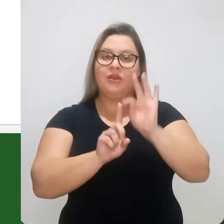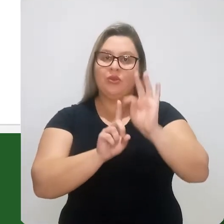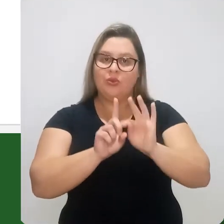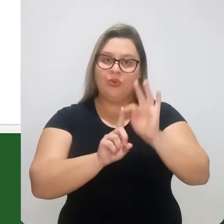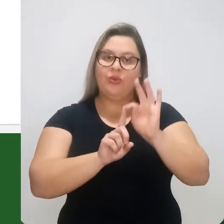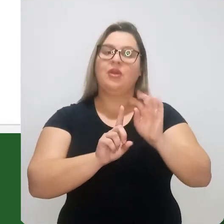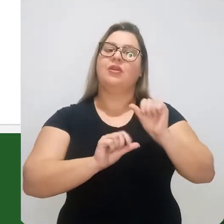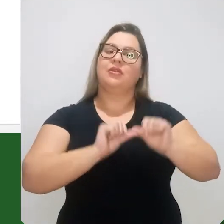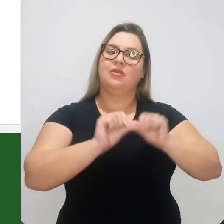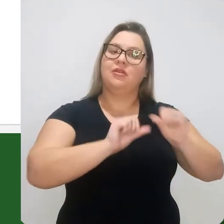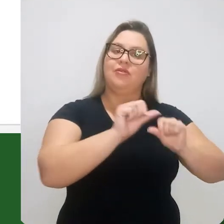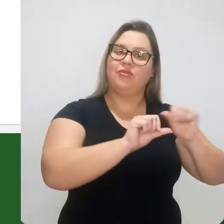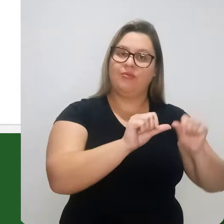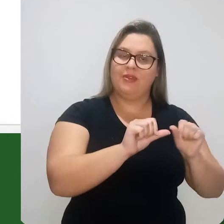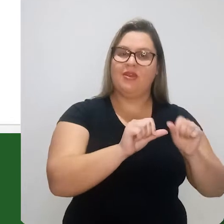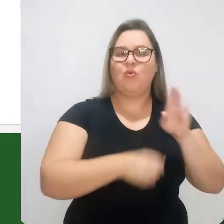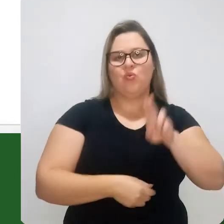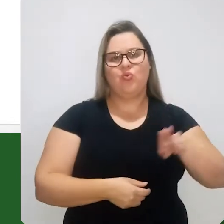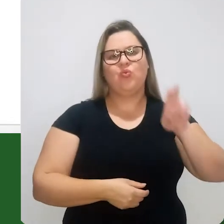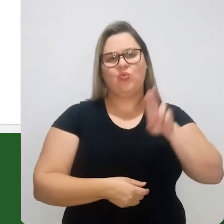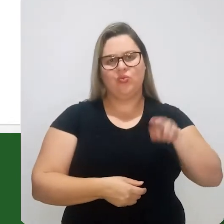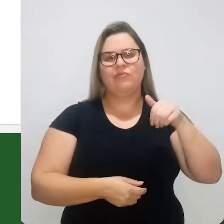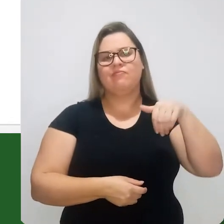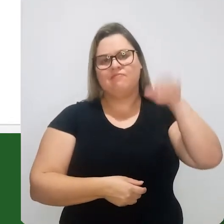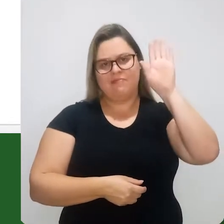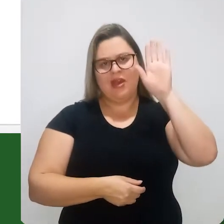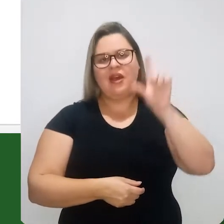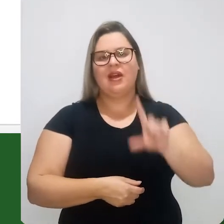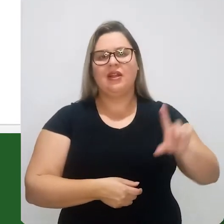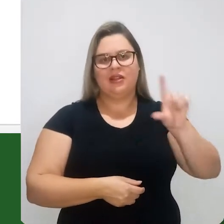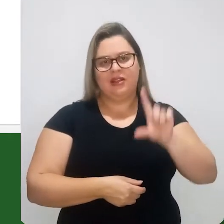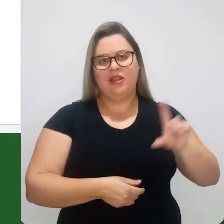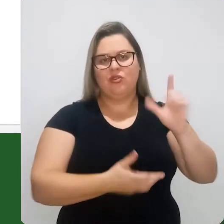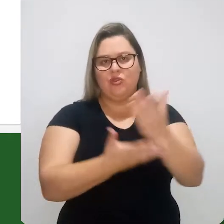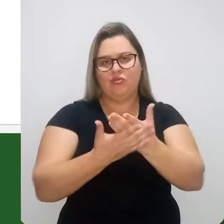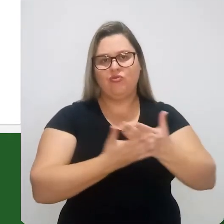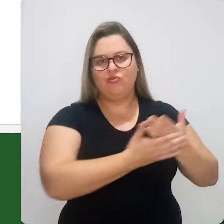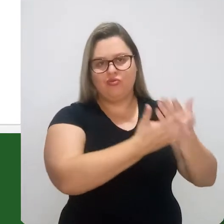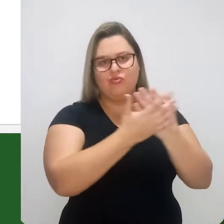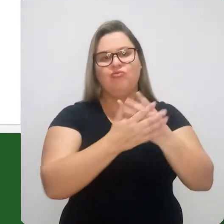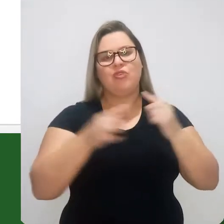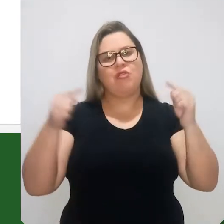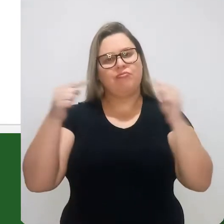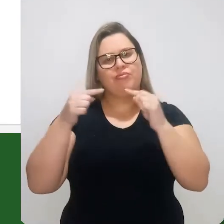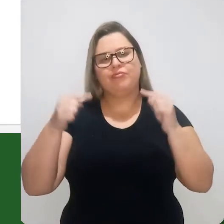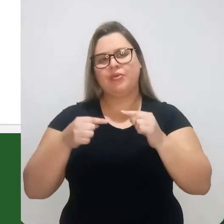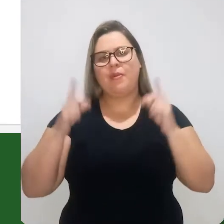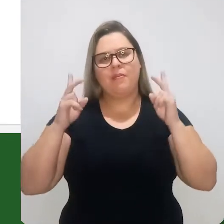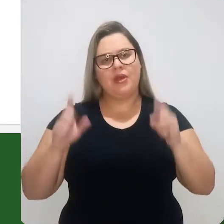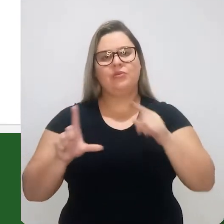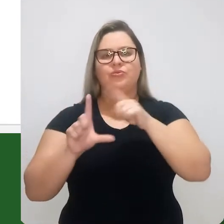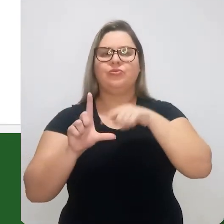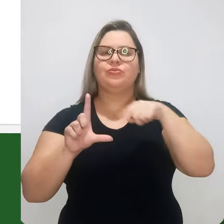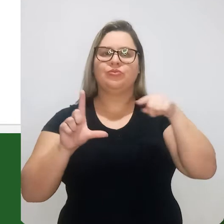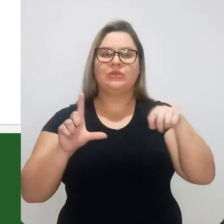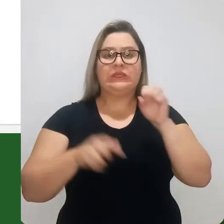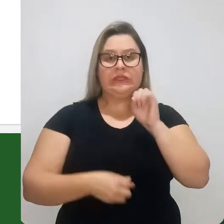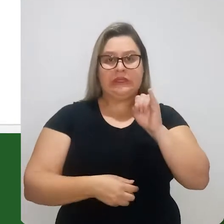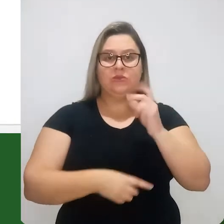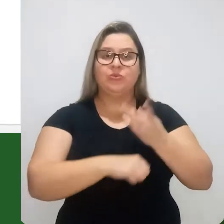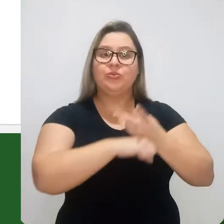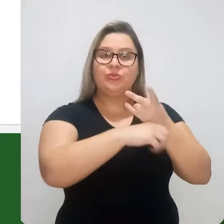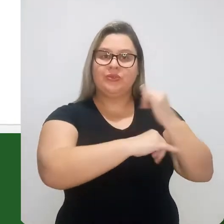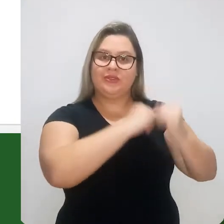TTT. São dois números que são bastante utilizados na literatura e se referem ao mesmo tipo de